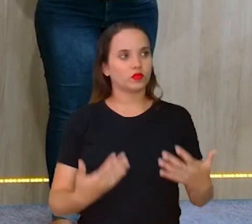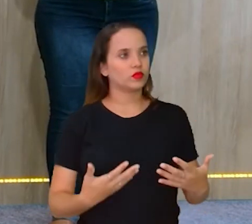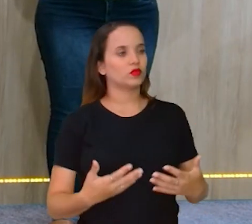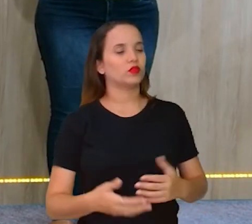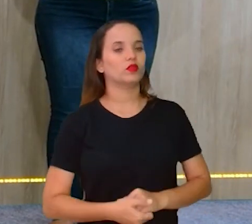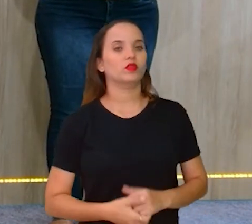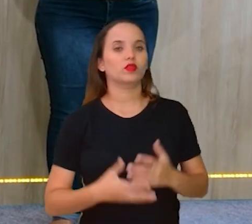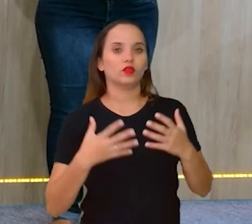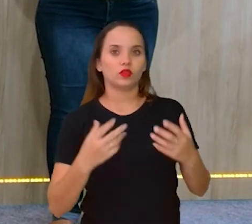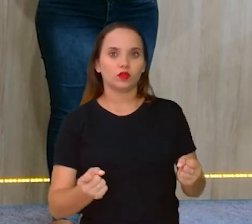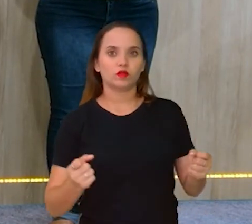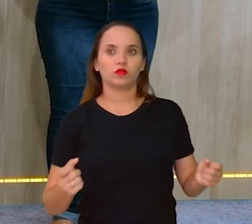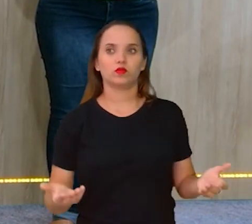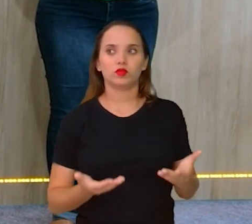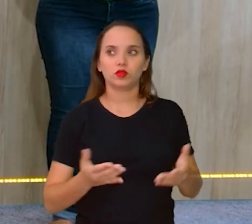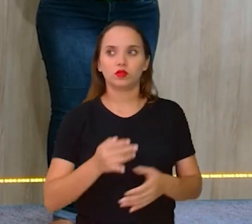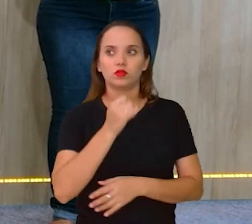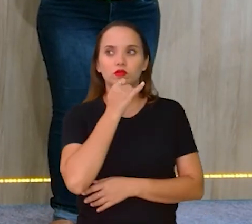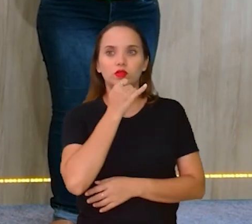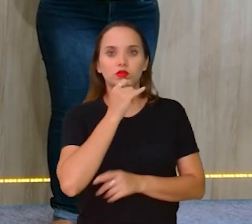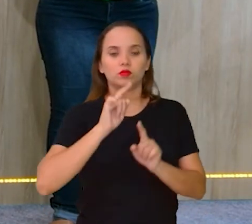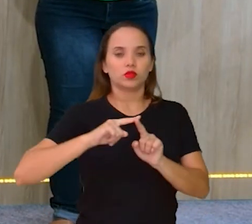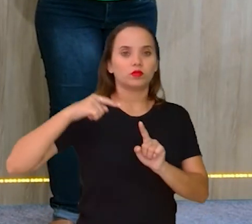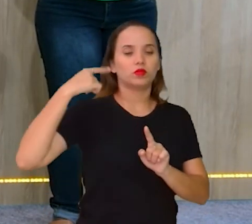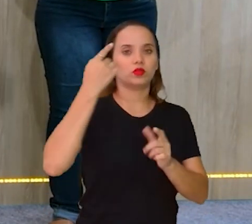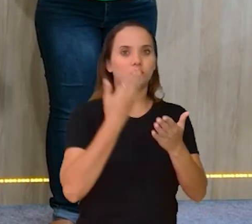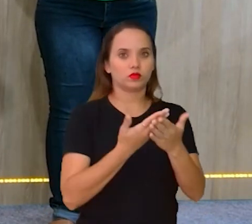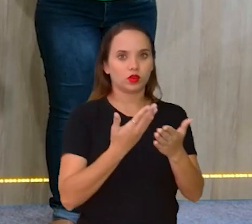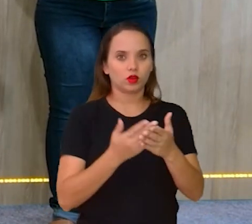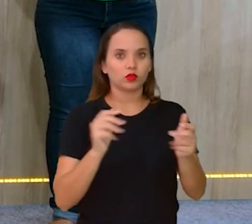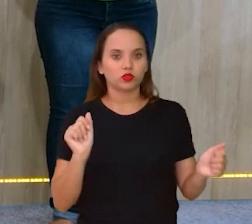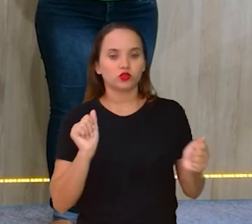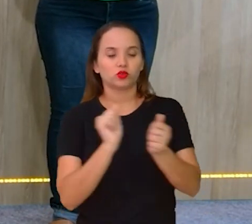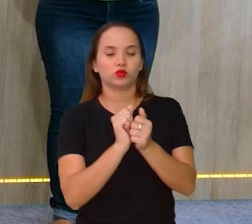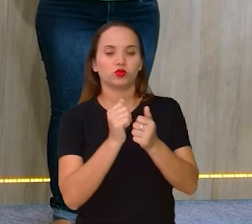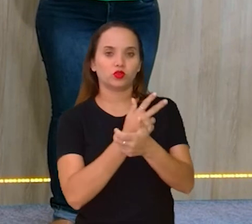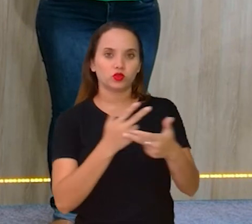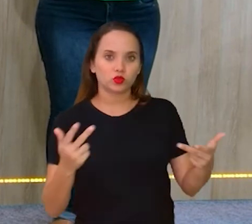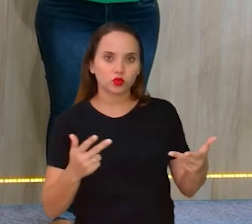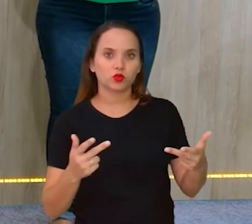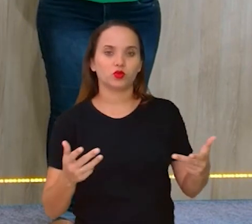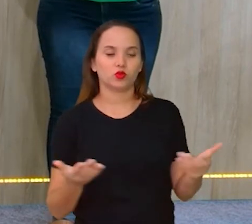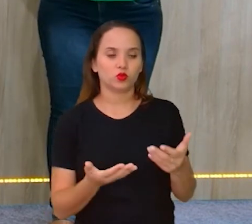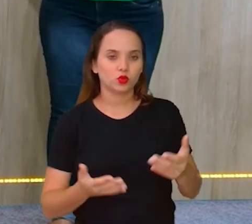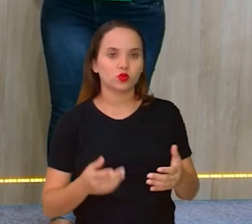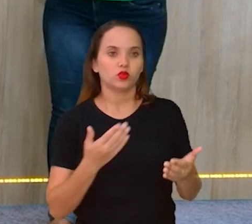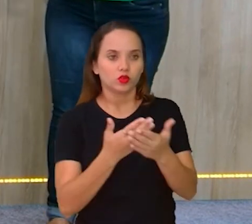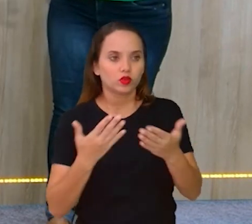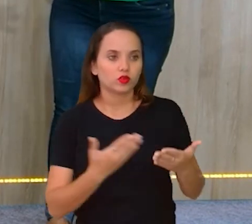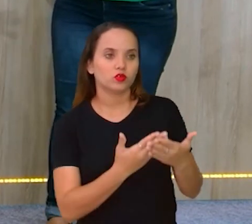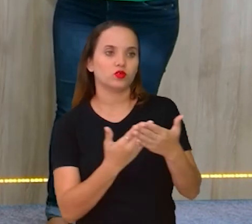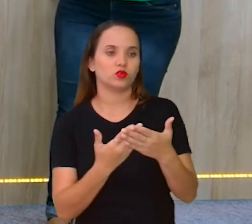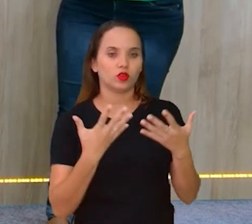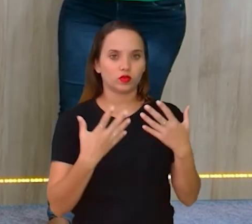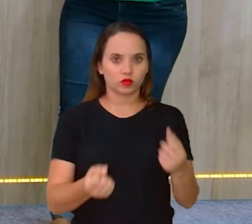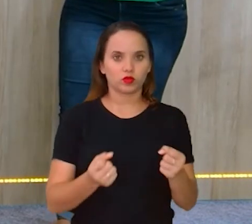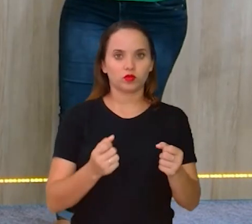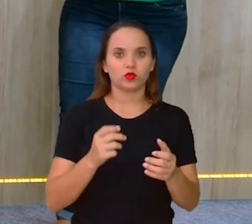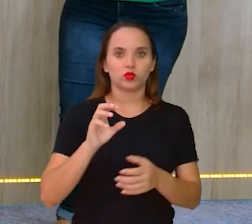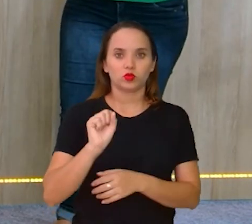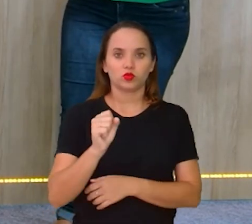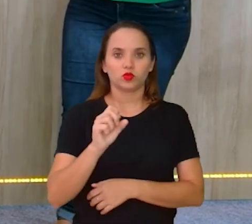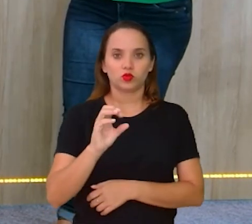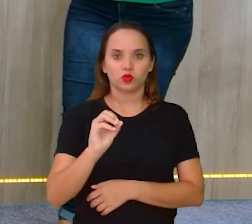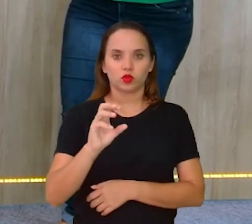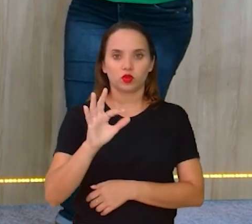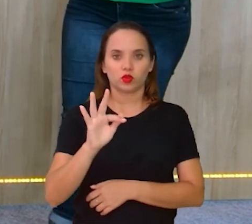E vamos pegar, por exemplo, na próxima aula, juntar essas duas coisas que a gente falou hoje e vamos estudar os softwares. Tem um spoiler,